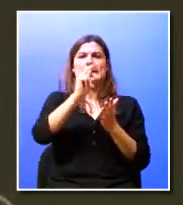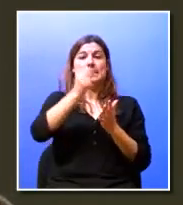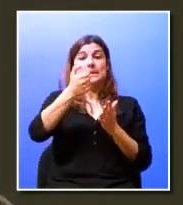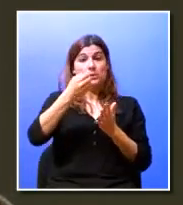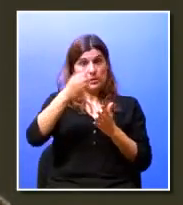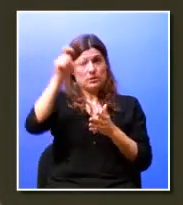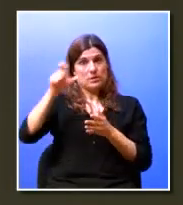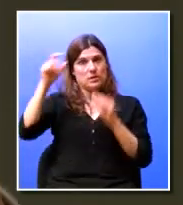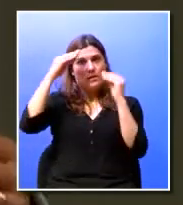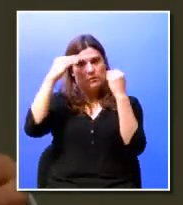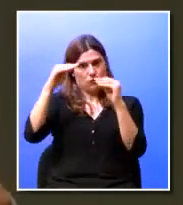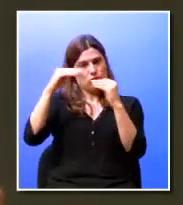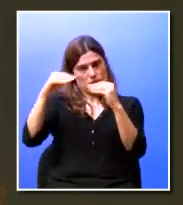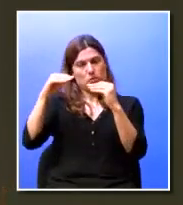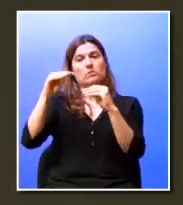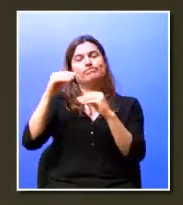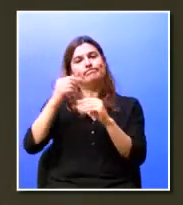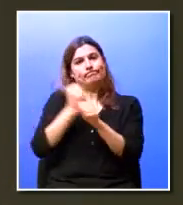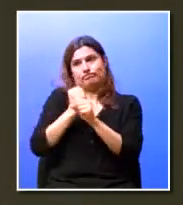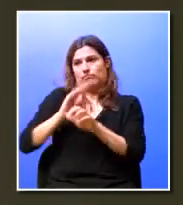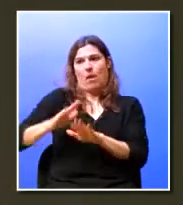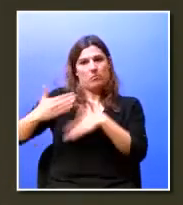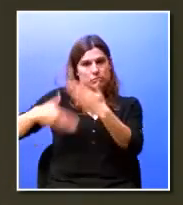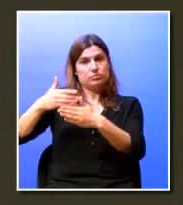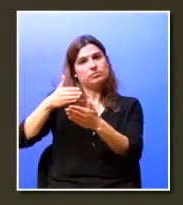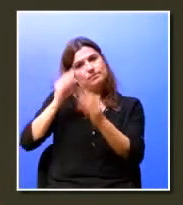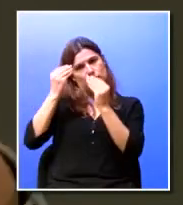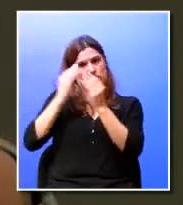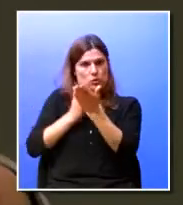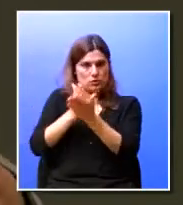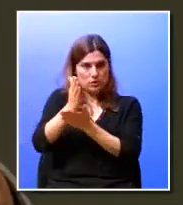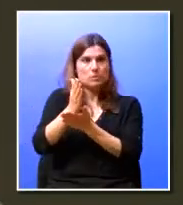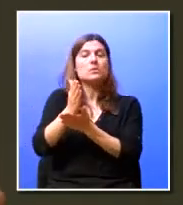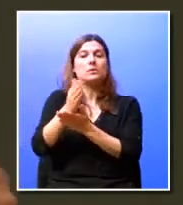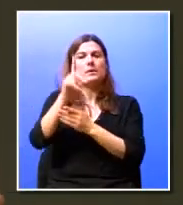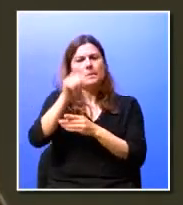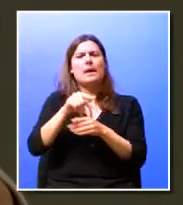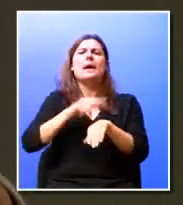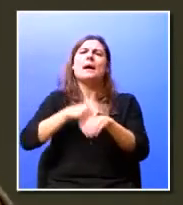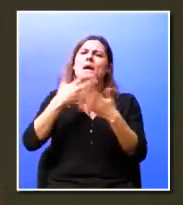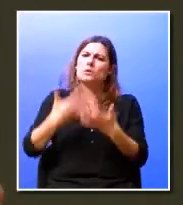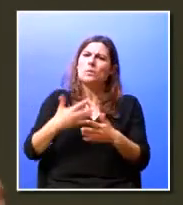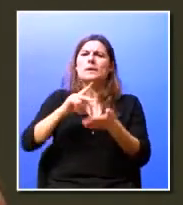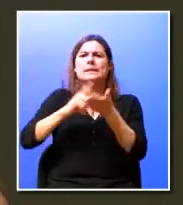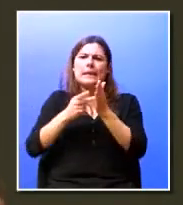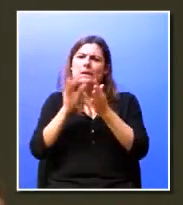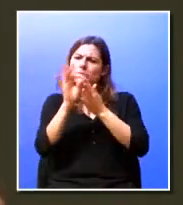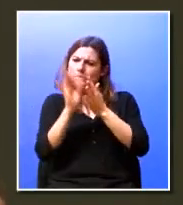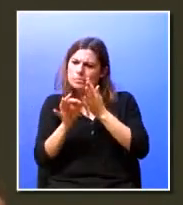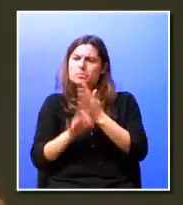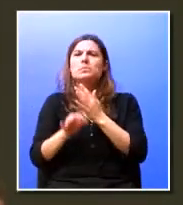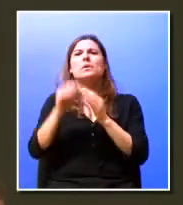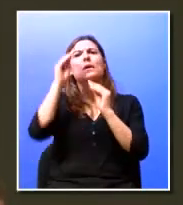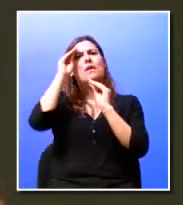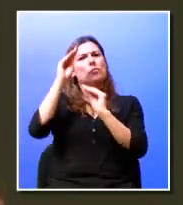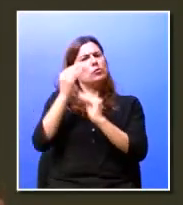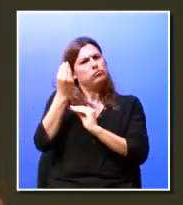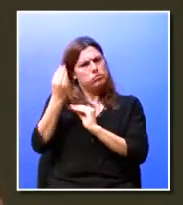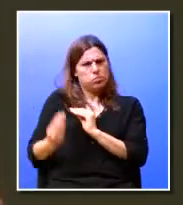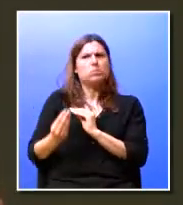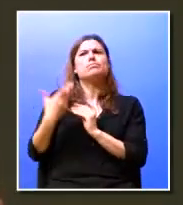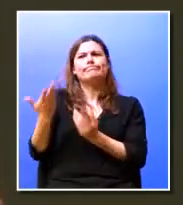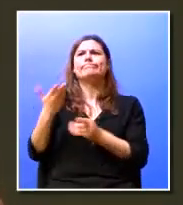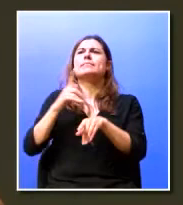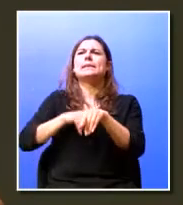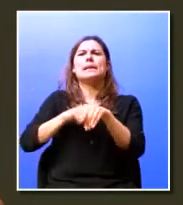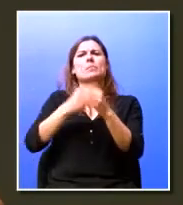ativo, que procuramos desenvolver com formação contínua, com atualização técnica, com encontros de formadores, que são momentos